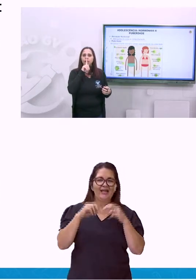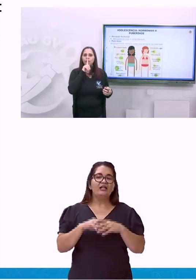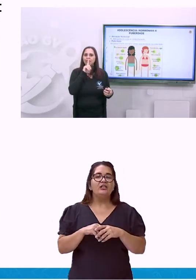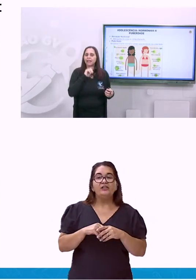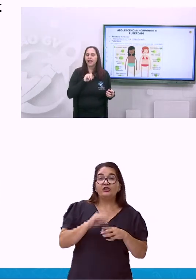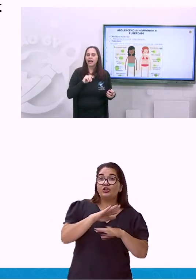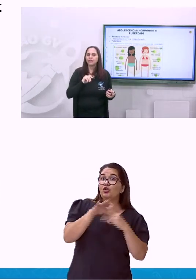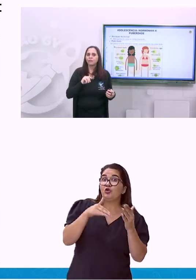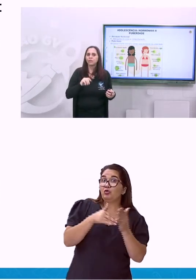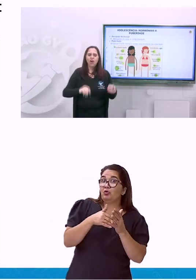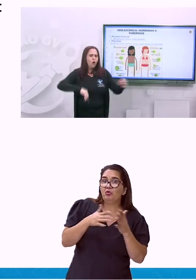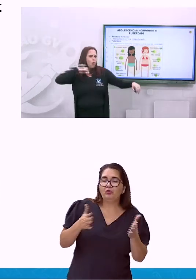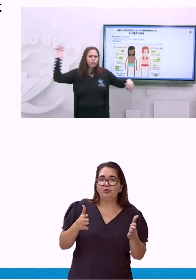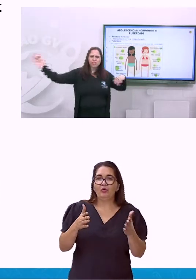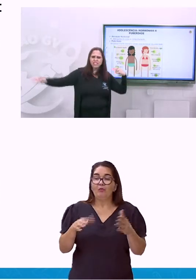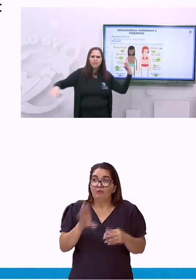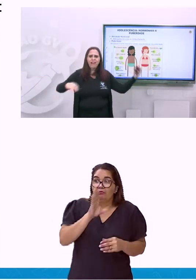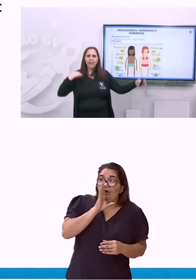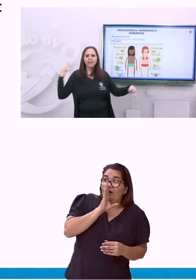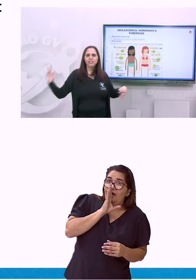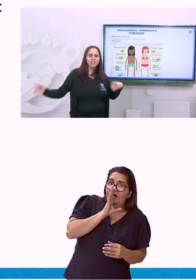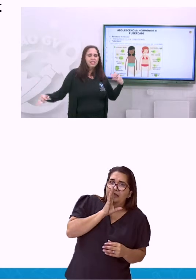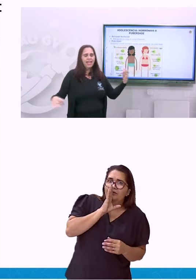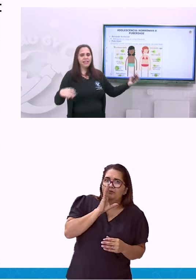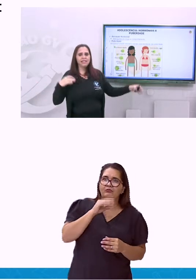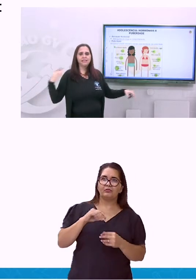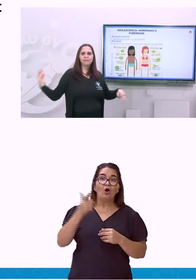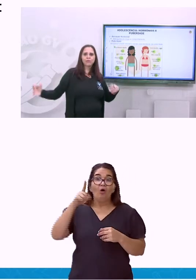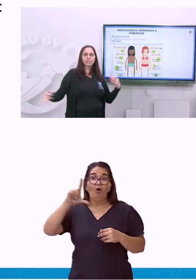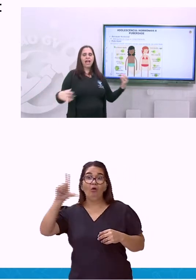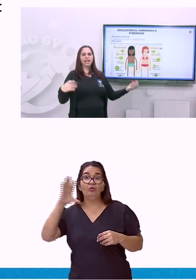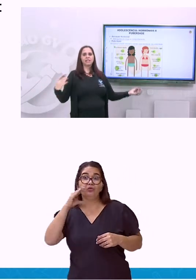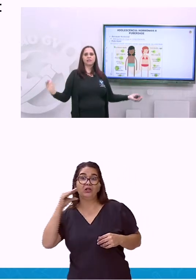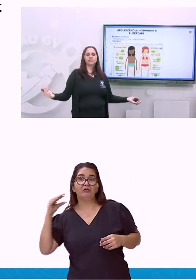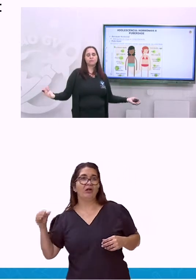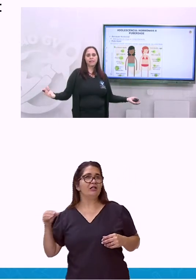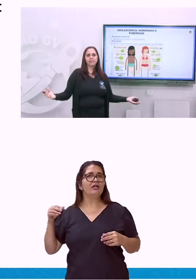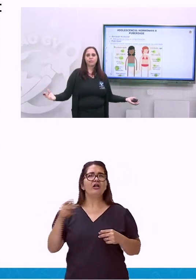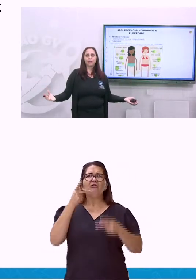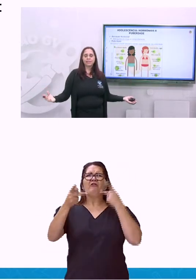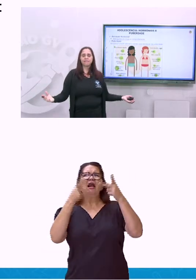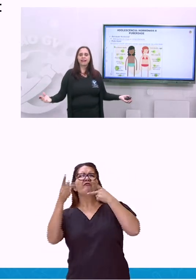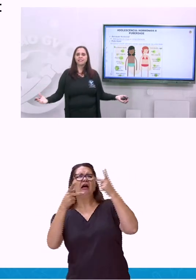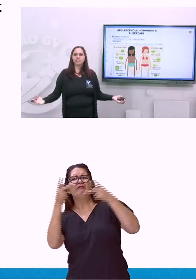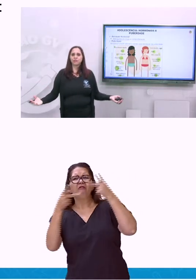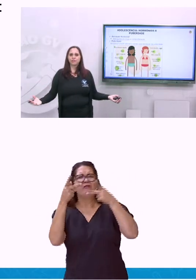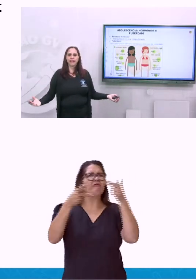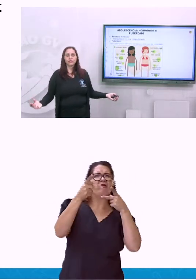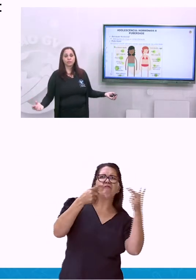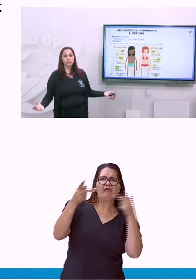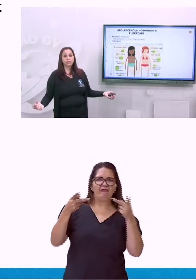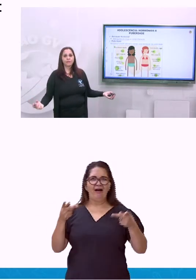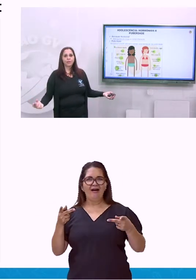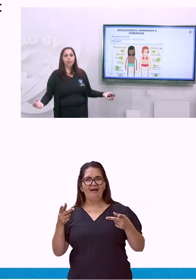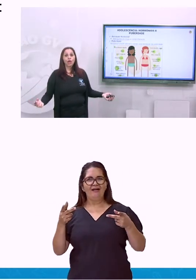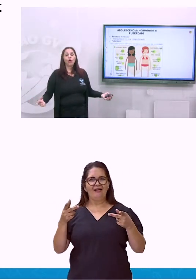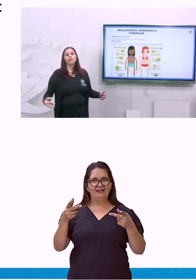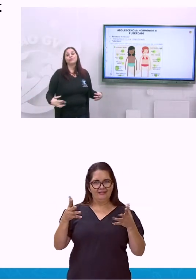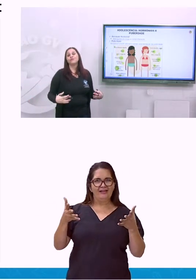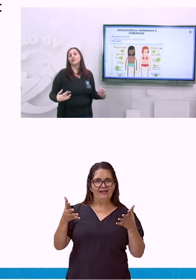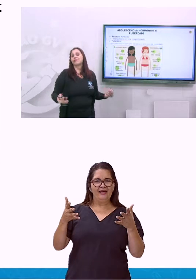ficam mais calados. Outros já são falantes e querem mostrar que estão passando por essa fase de modificações.